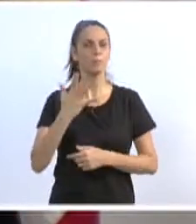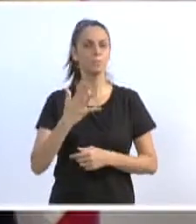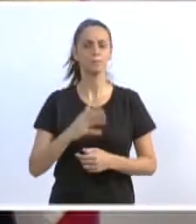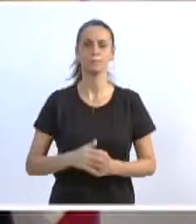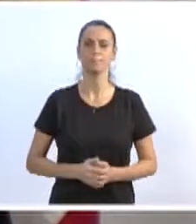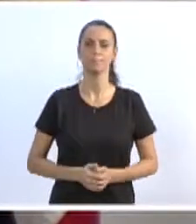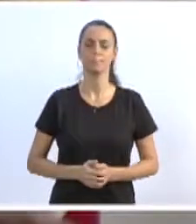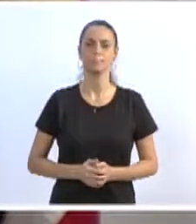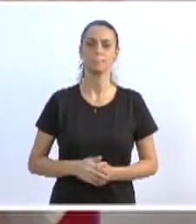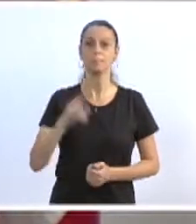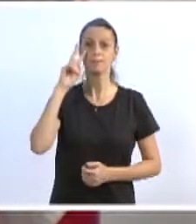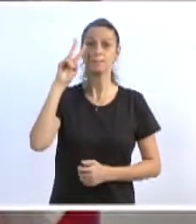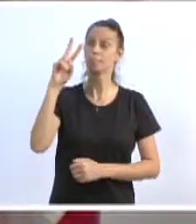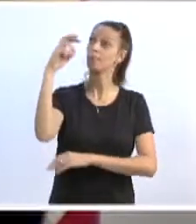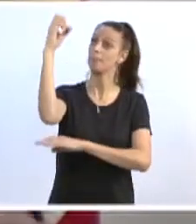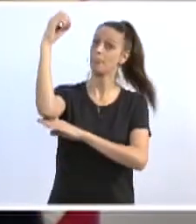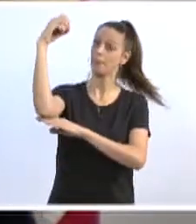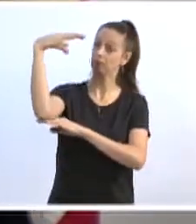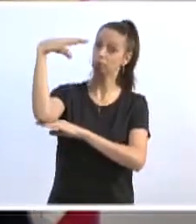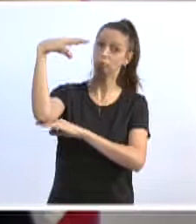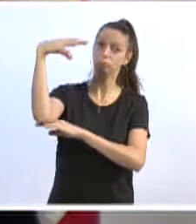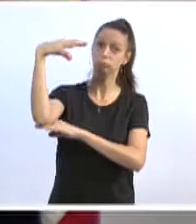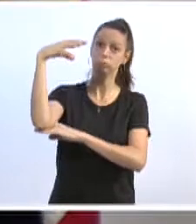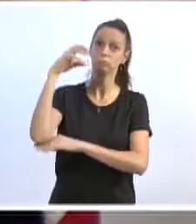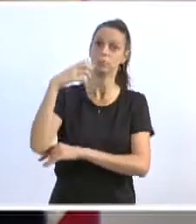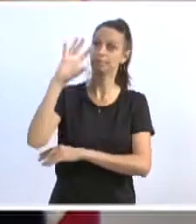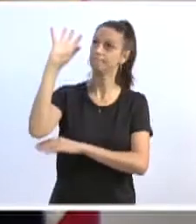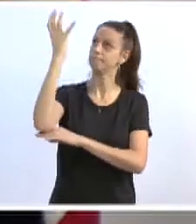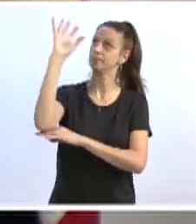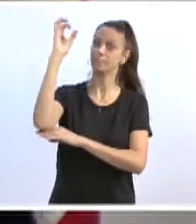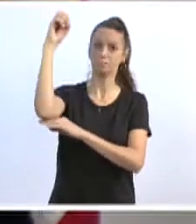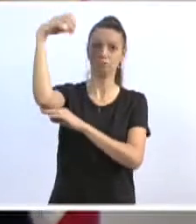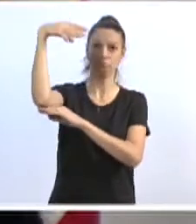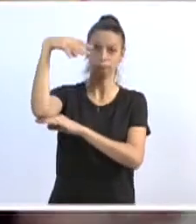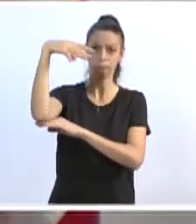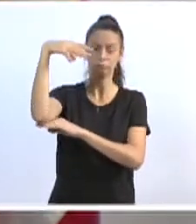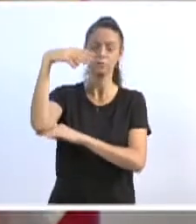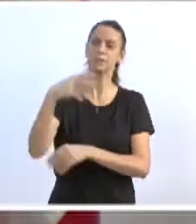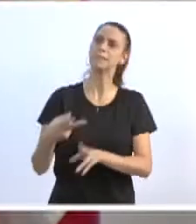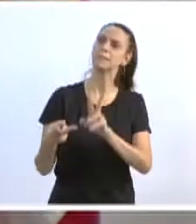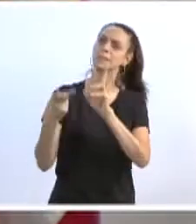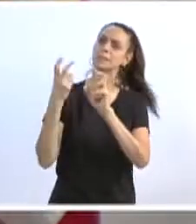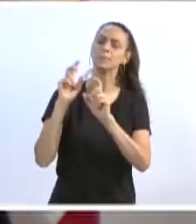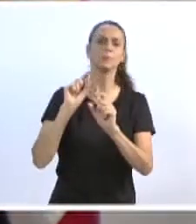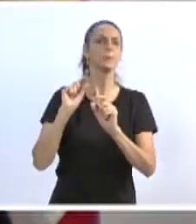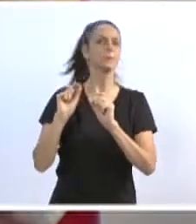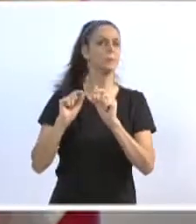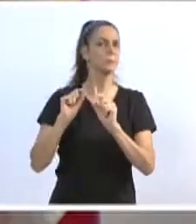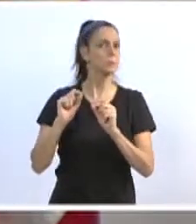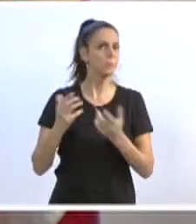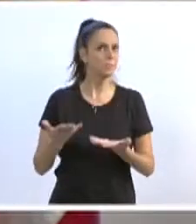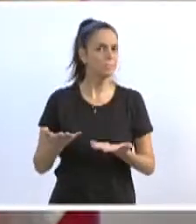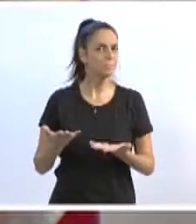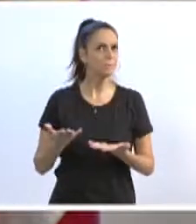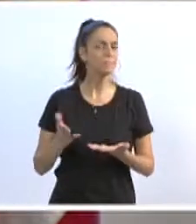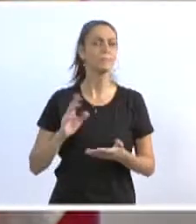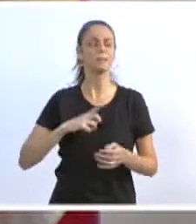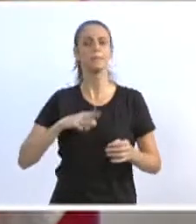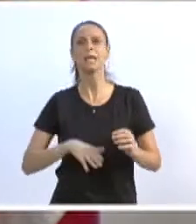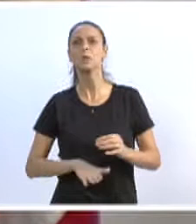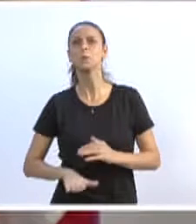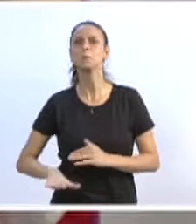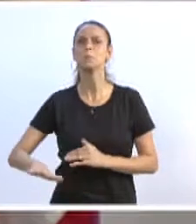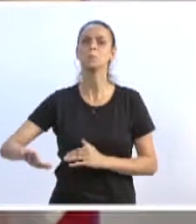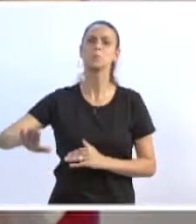das lâmpadas, a instalação das lâmpadas nos postes, os braços de luz. E percebi que, ao longo da Serra da